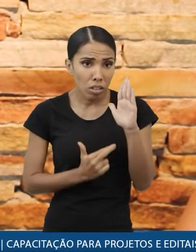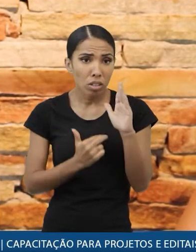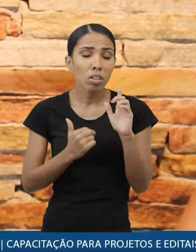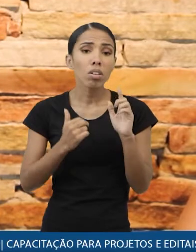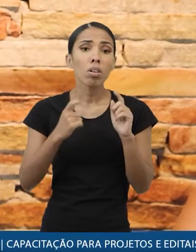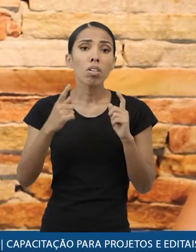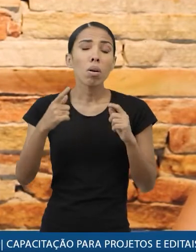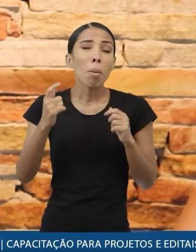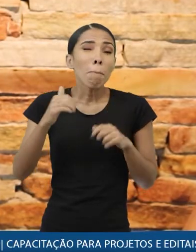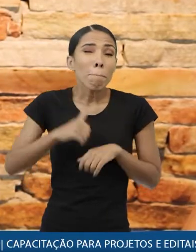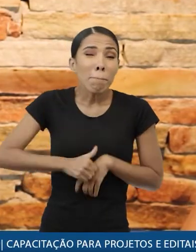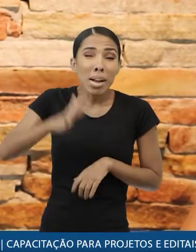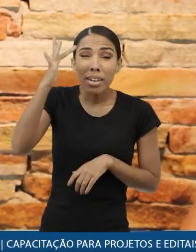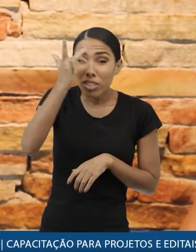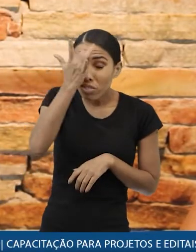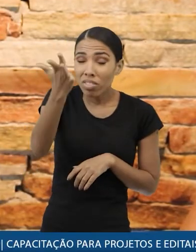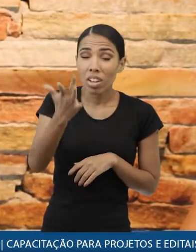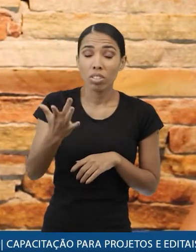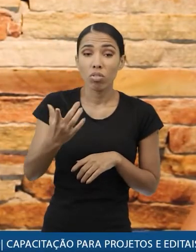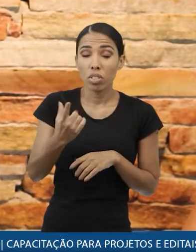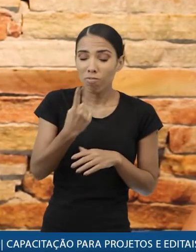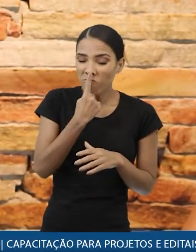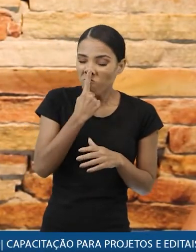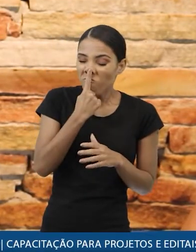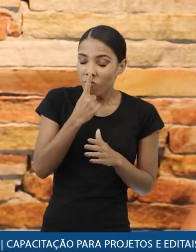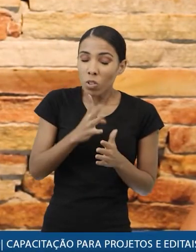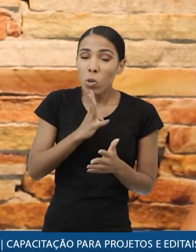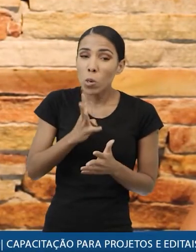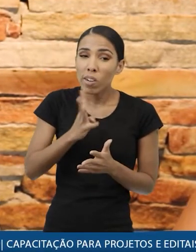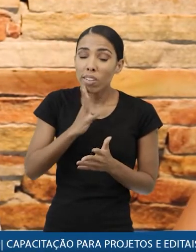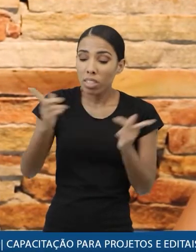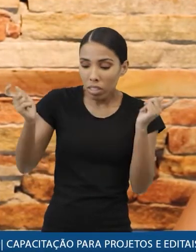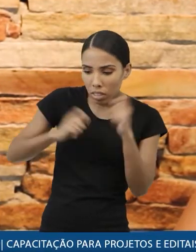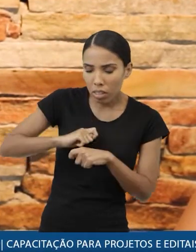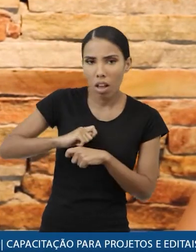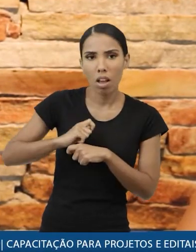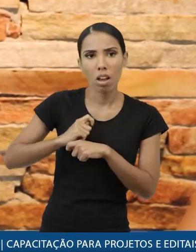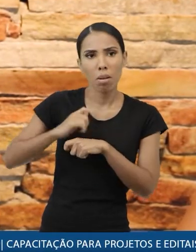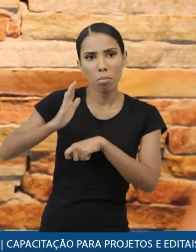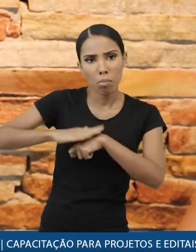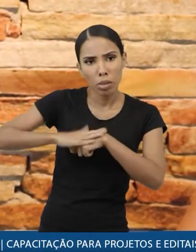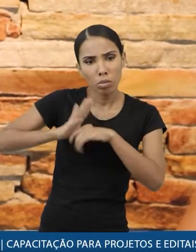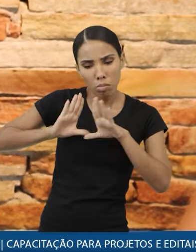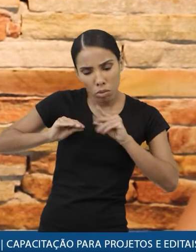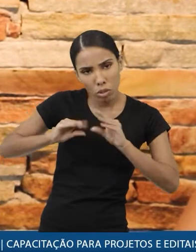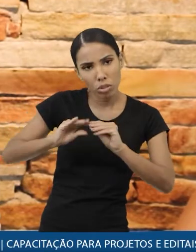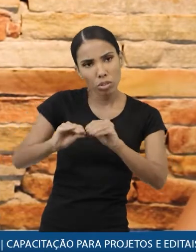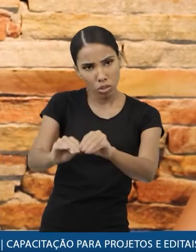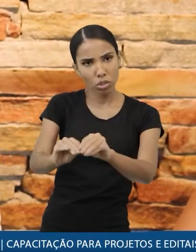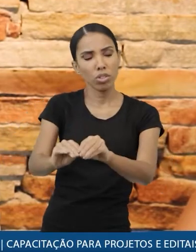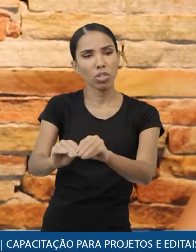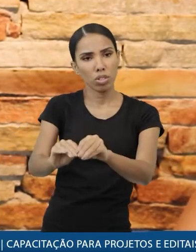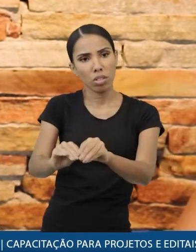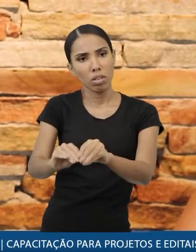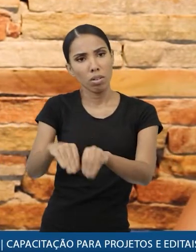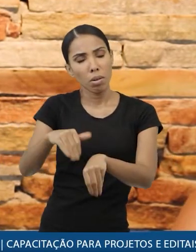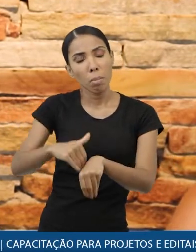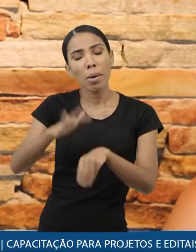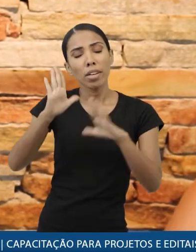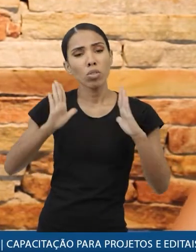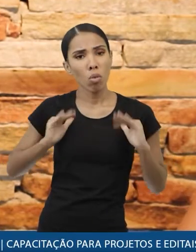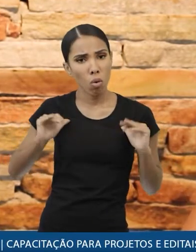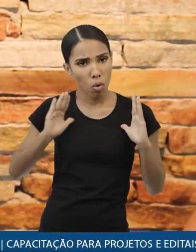ao máximo tornar isso maleável íntimo pra você pra que você possa operar esses recursos de uma forma um pouco mais